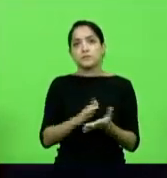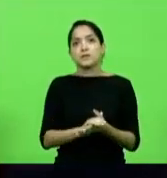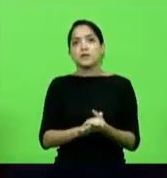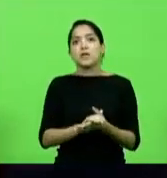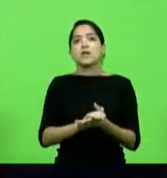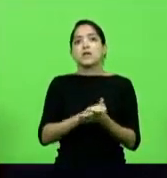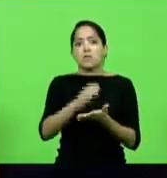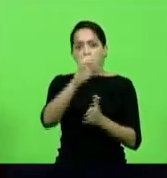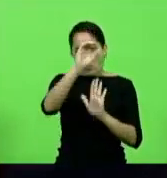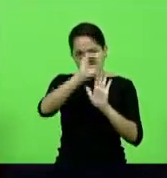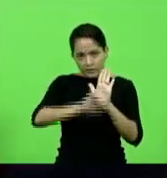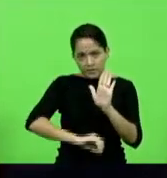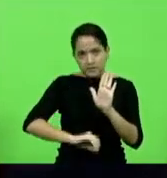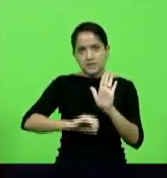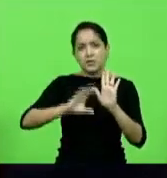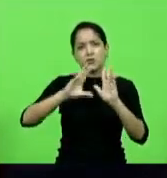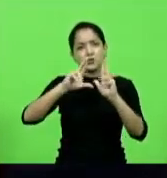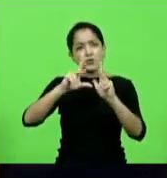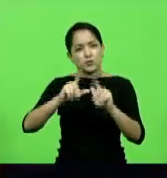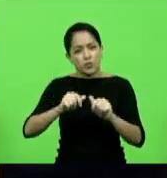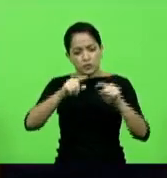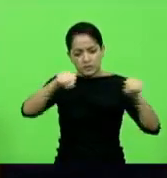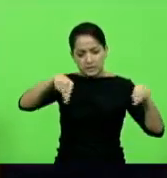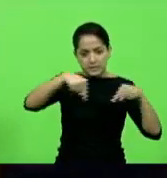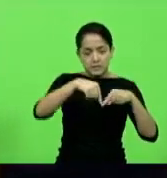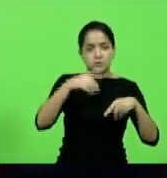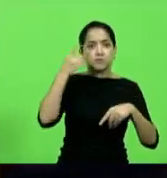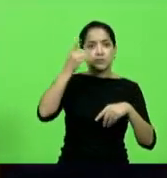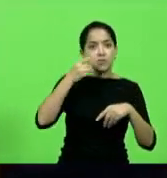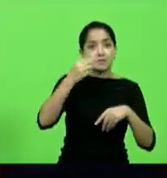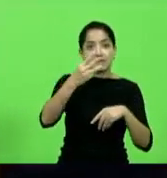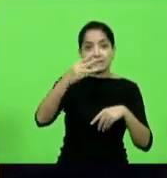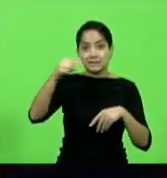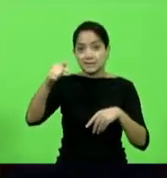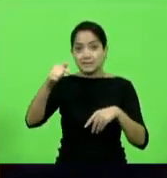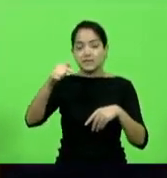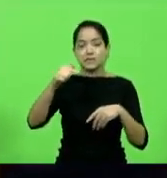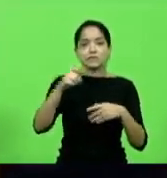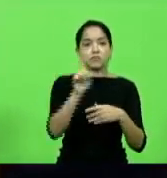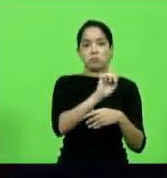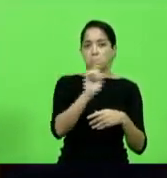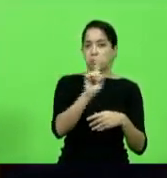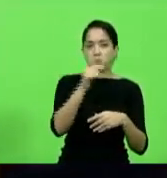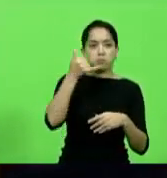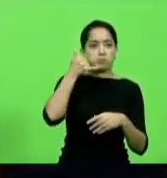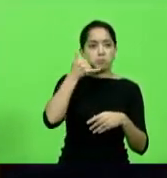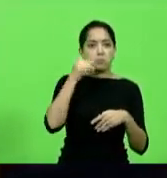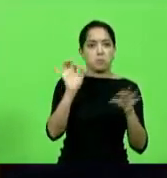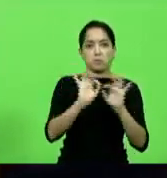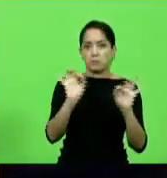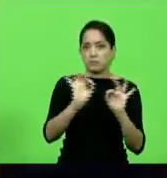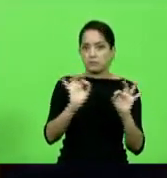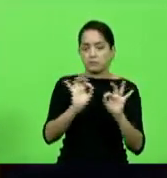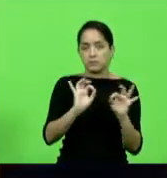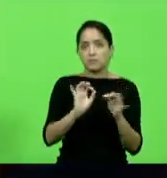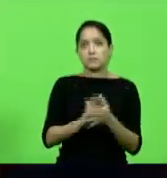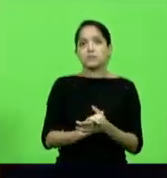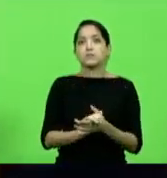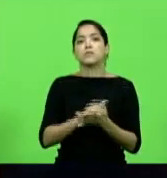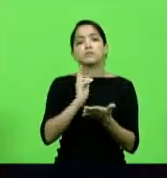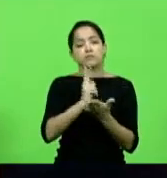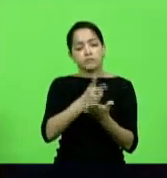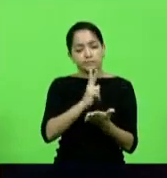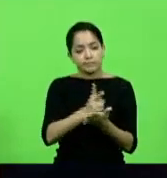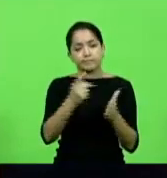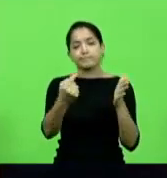oficiei todos os gabinetes 37 deputados responderam que não eu não liguei para ninguém que era para Marcio Pauli e continua essa